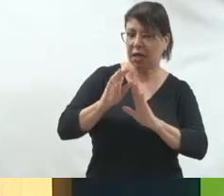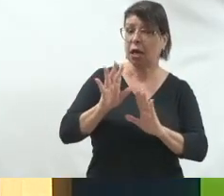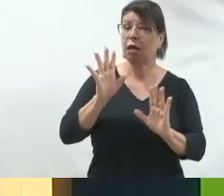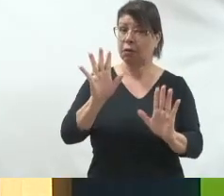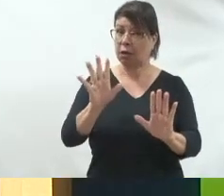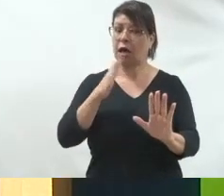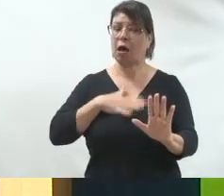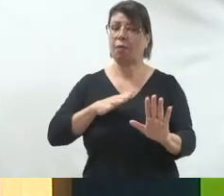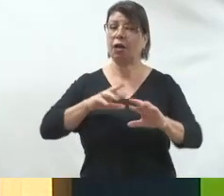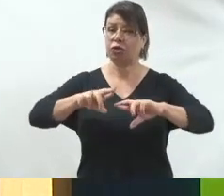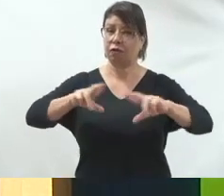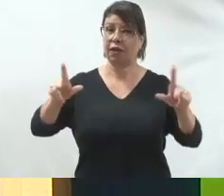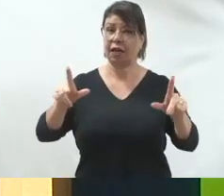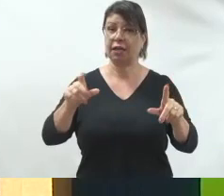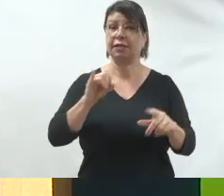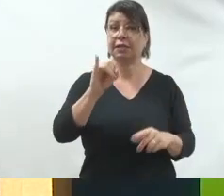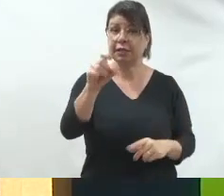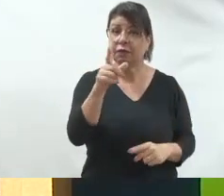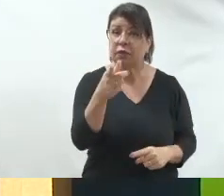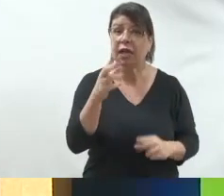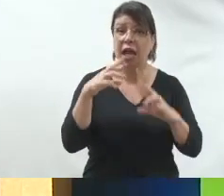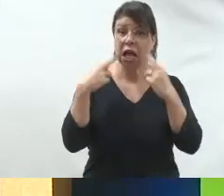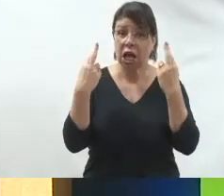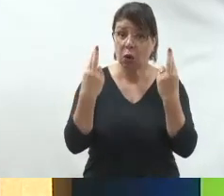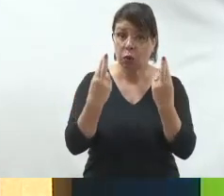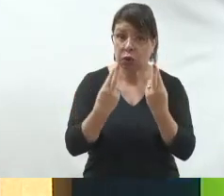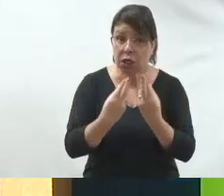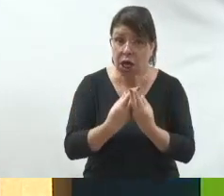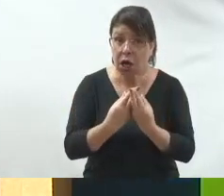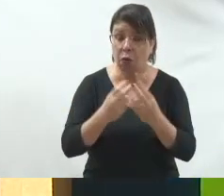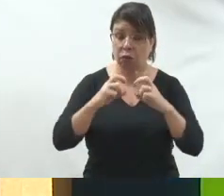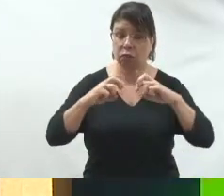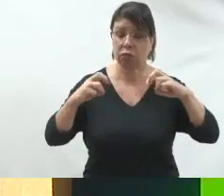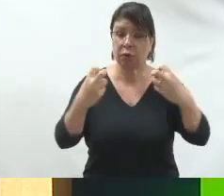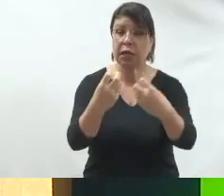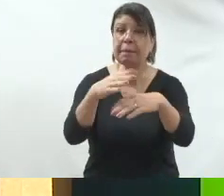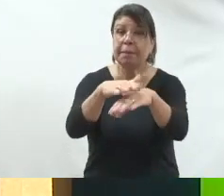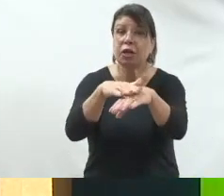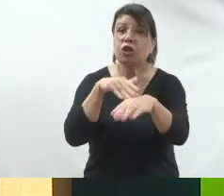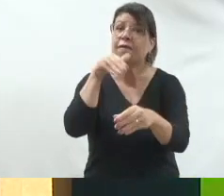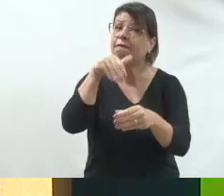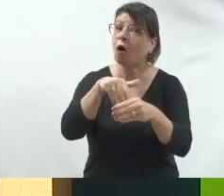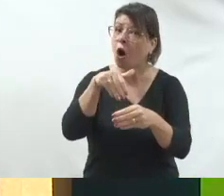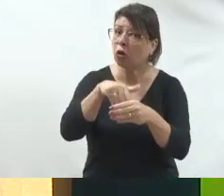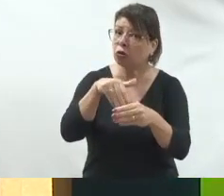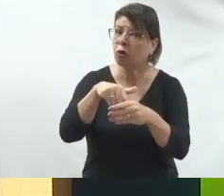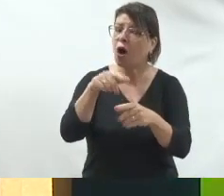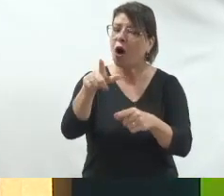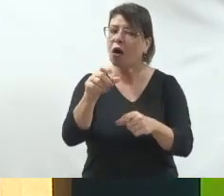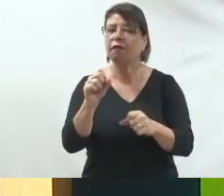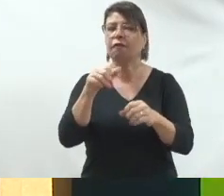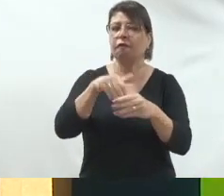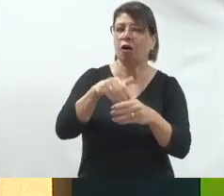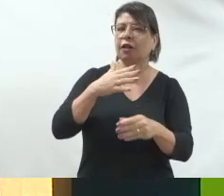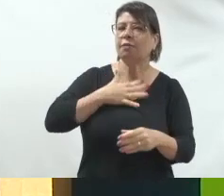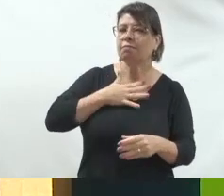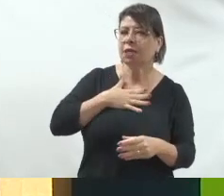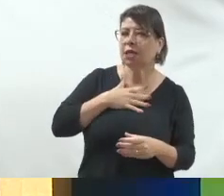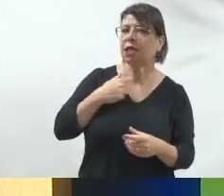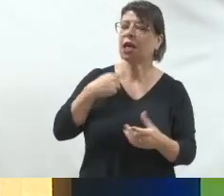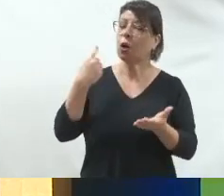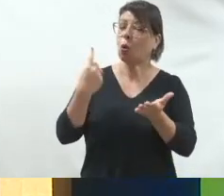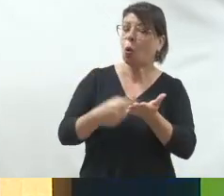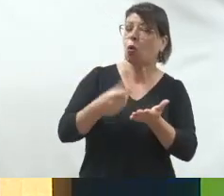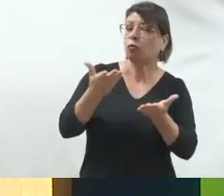lá fazer um pedido expresso ou indireto de voto você não pode chegar em uma reunião e dizer o seguinte olha votem em mim eu conto com